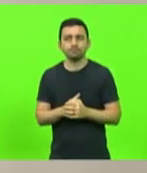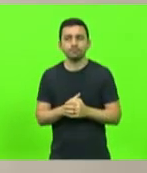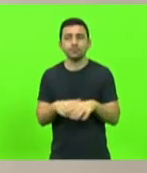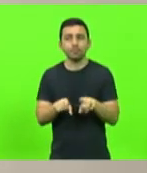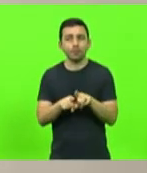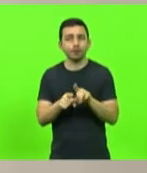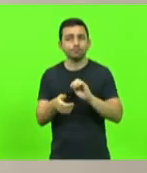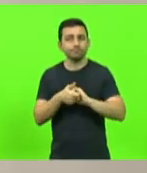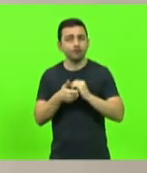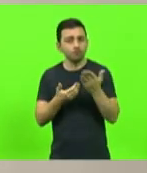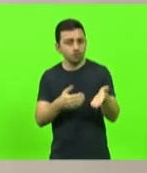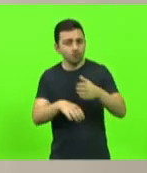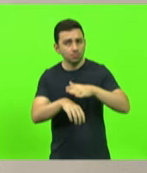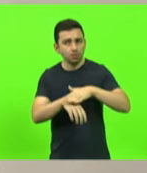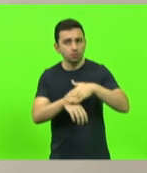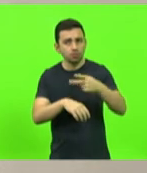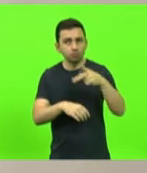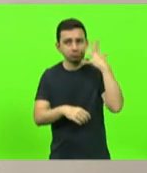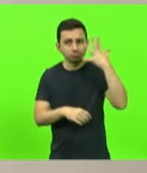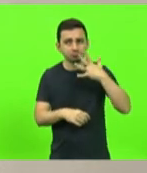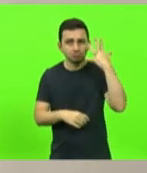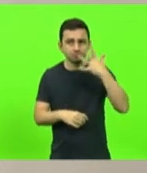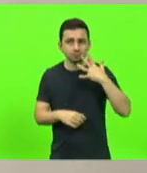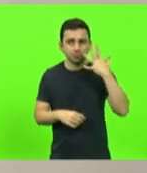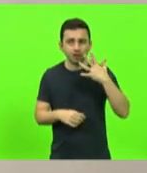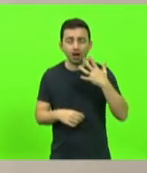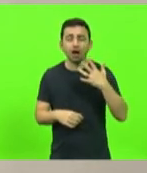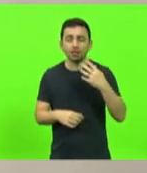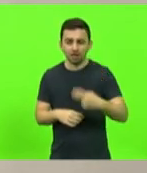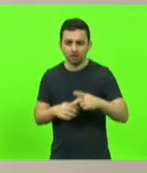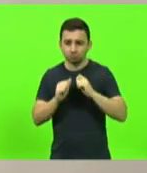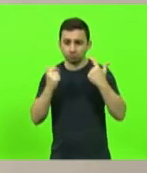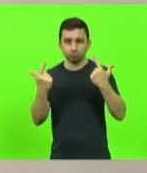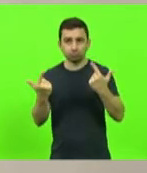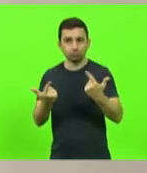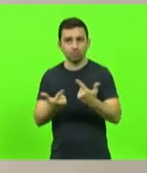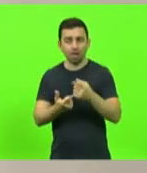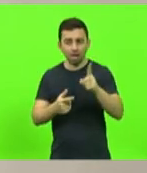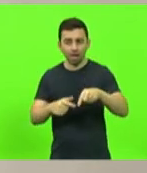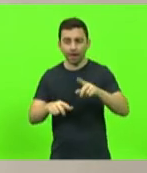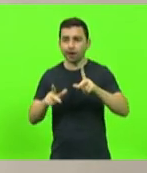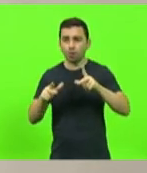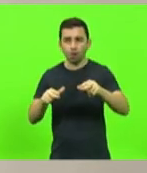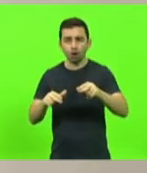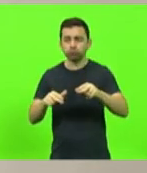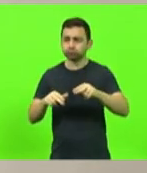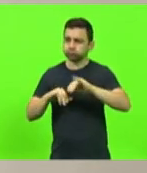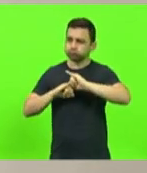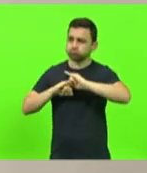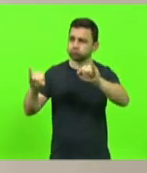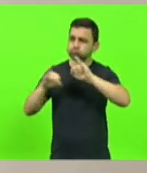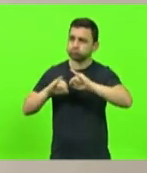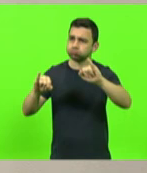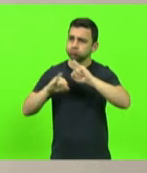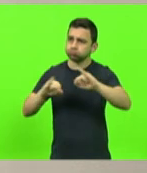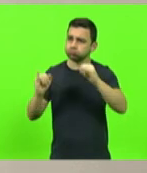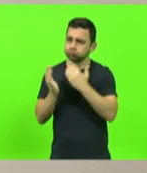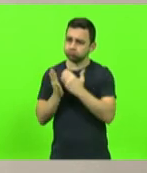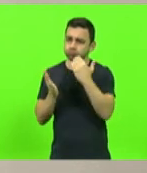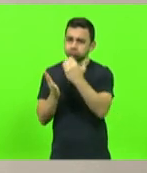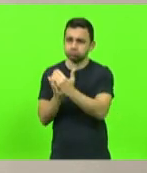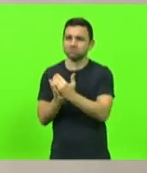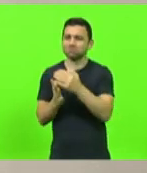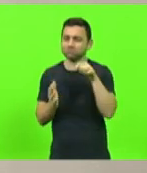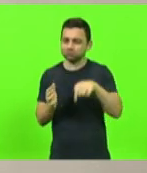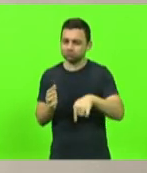Cumprimentá-la pela sua manifestação e dizer que essa casa é um instrumento de vozes, de reivindicações,